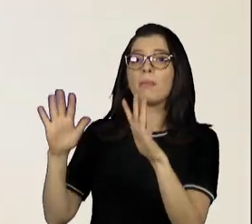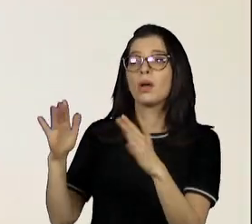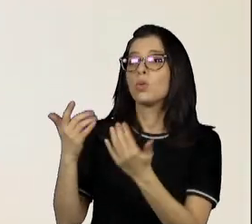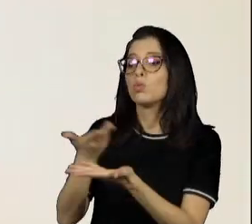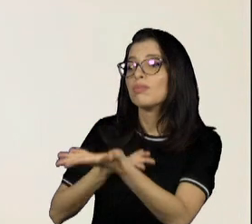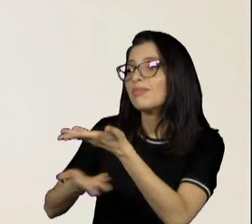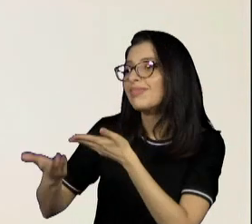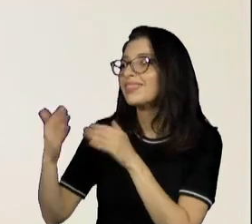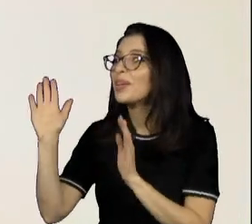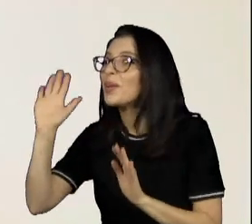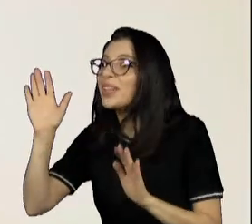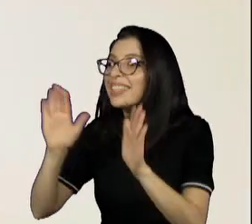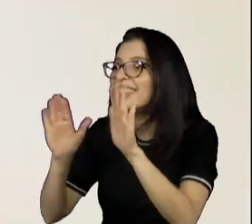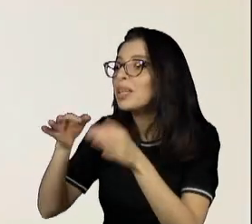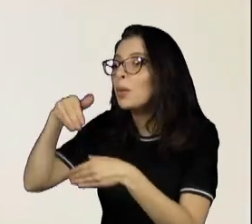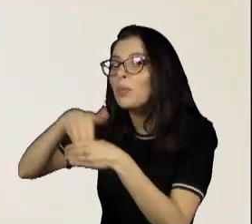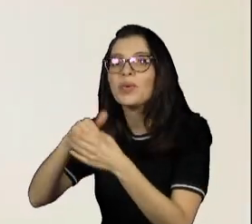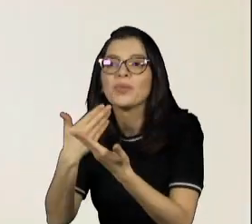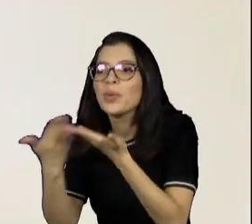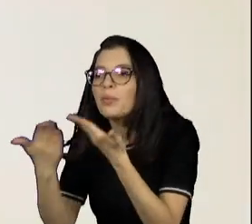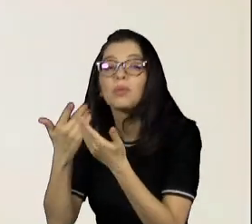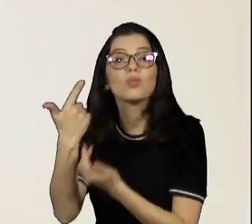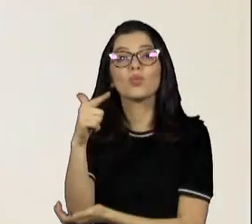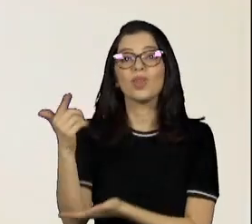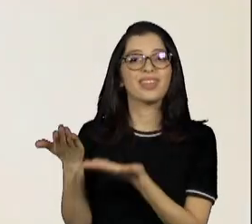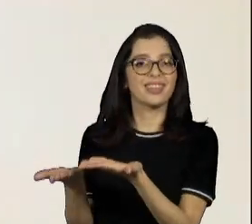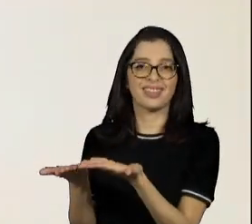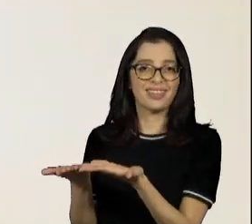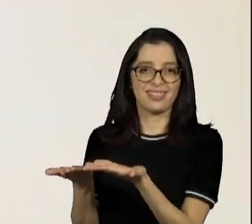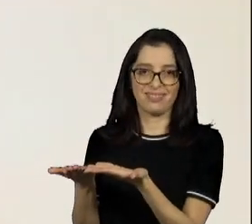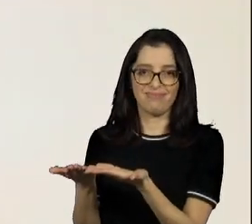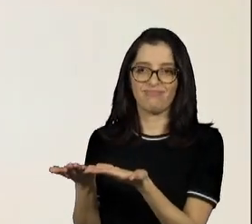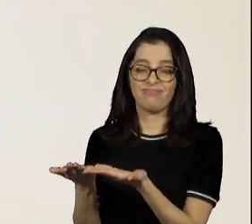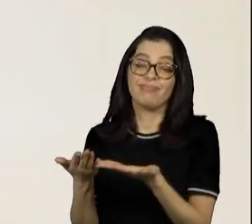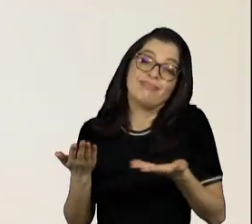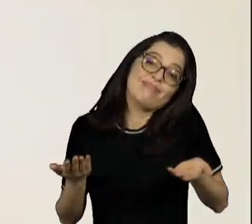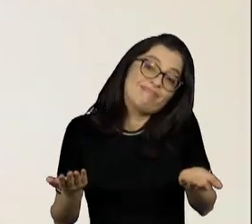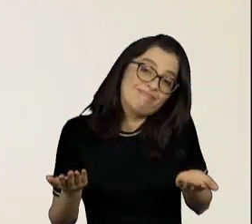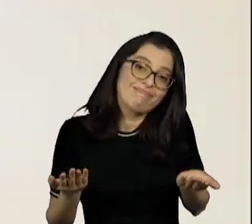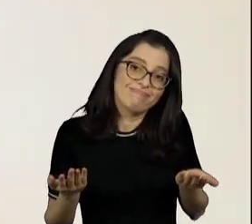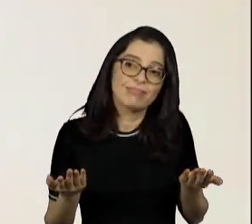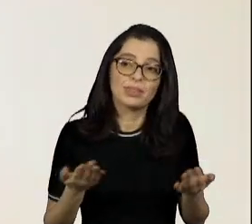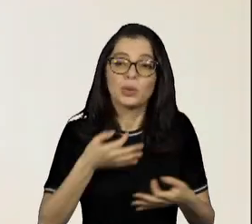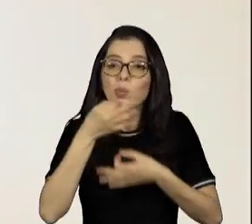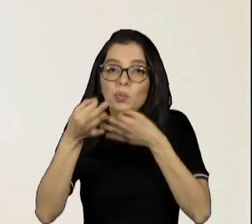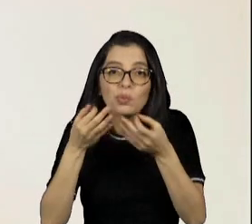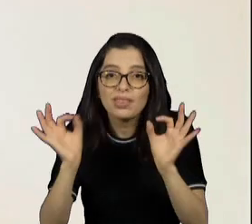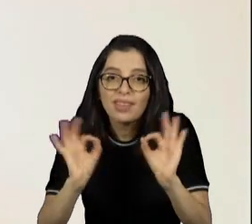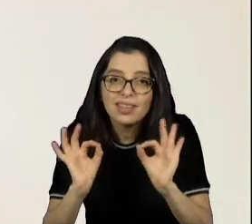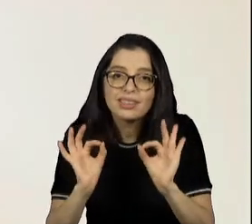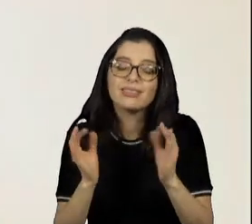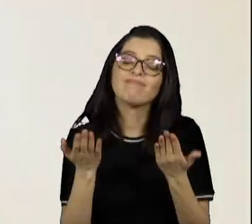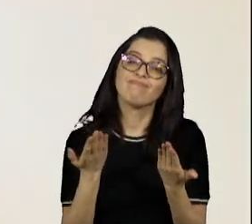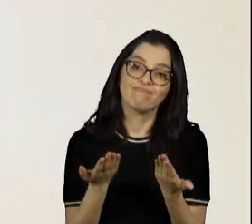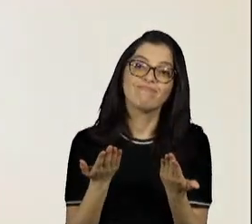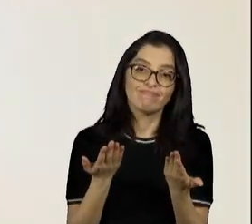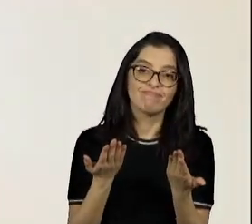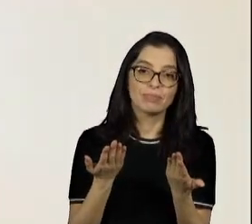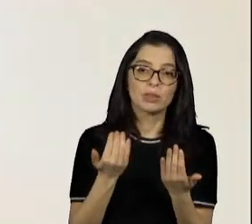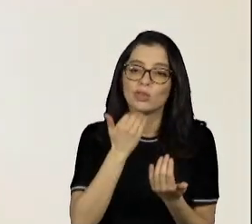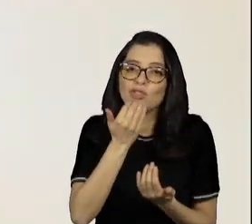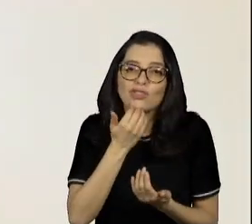pode votar, por exemplo, não pode ter voz, não pode ser... Se ela vira só cenário, não funciona mais.